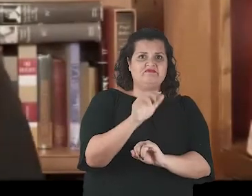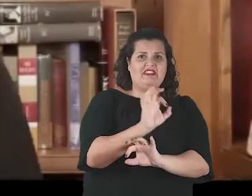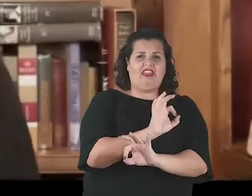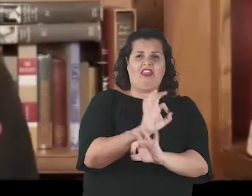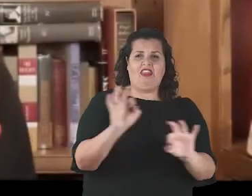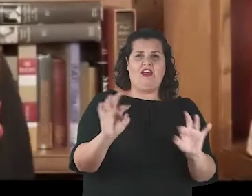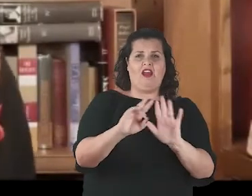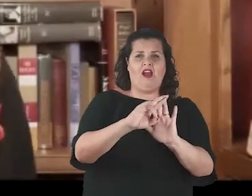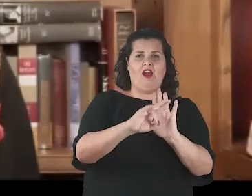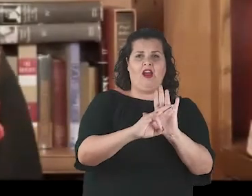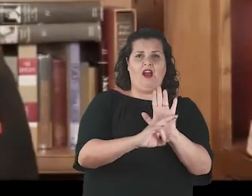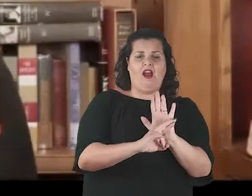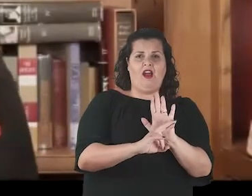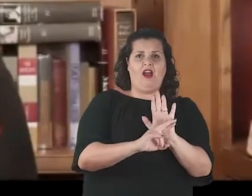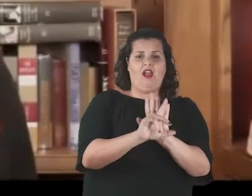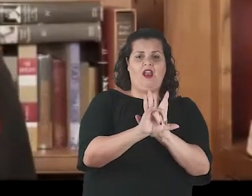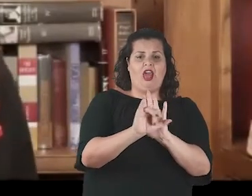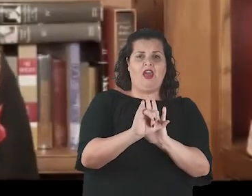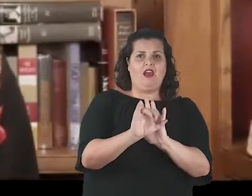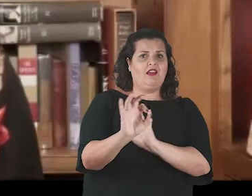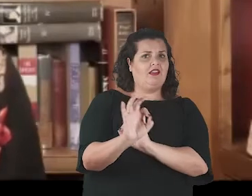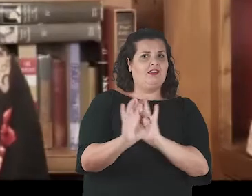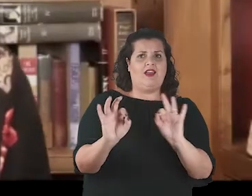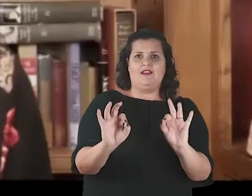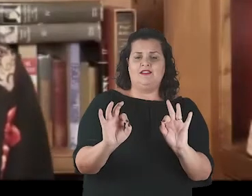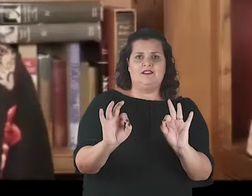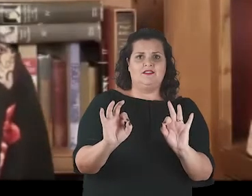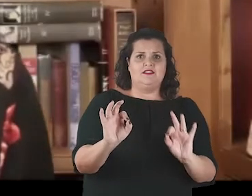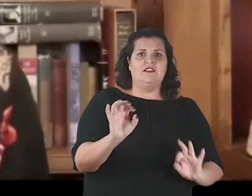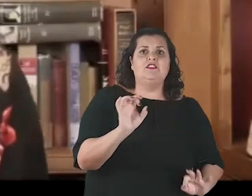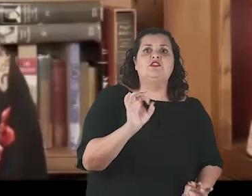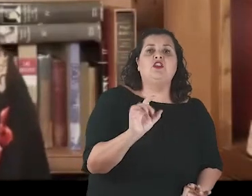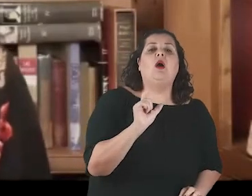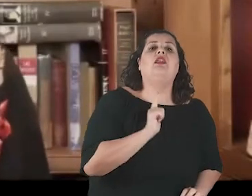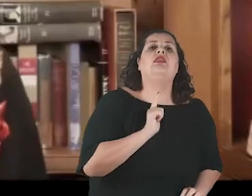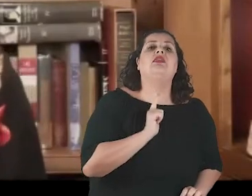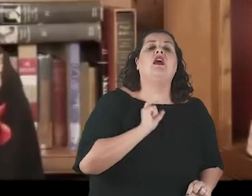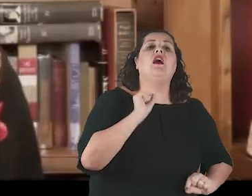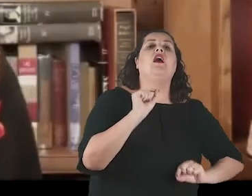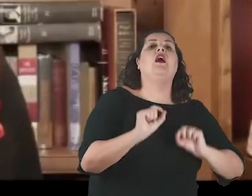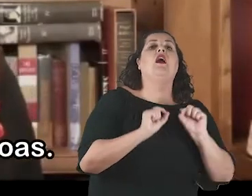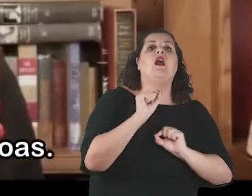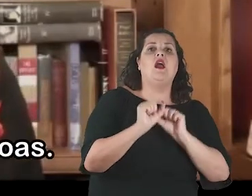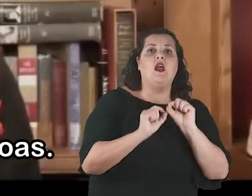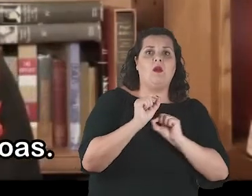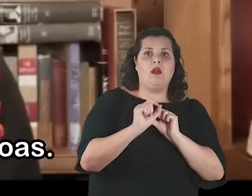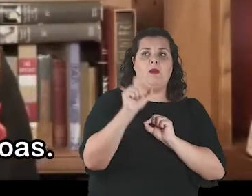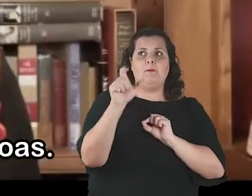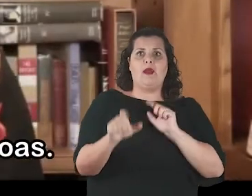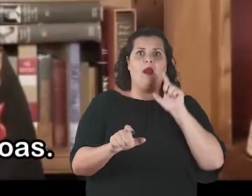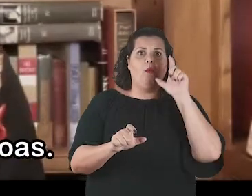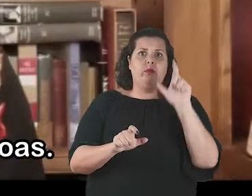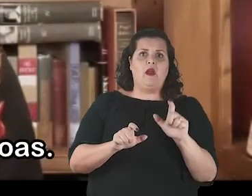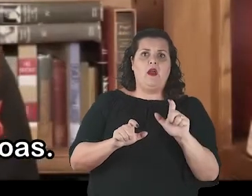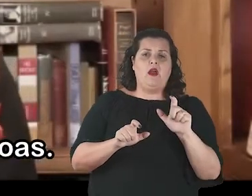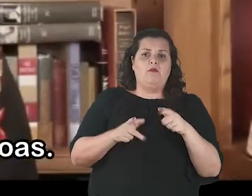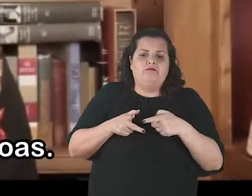imperador, não existe nenhum mágico por trás da cortina. Existem apenas capital,